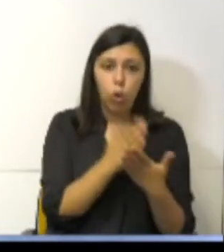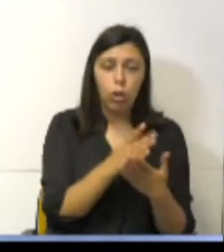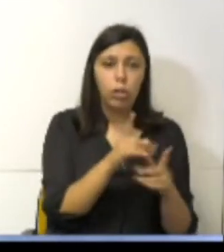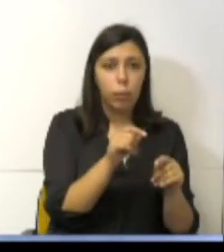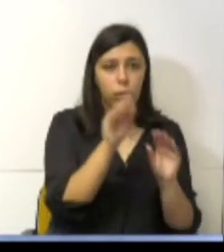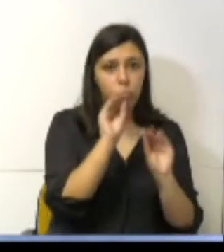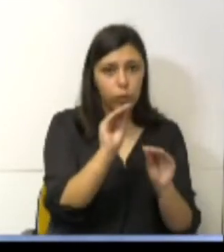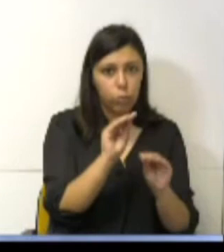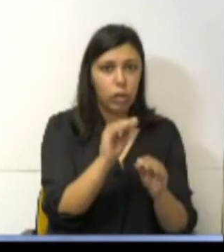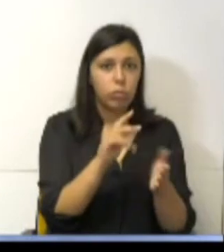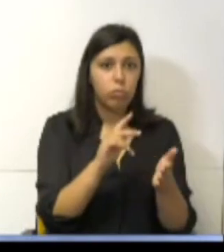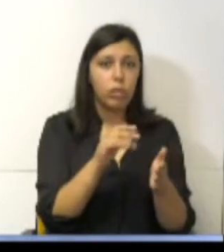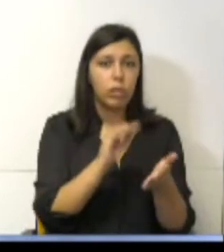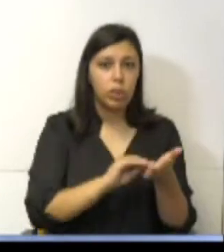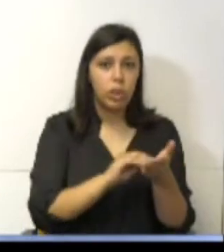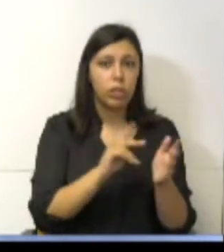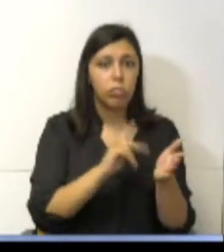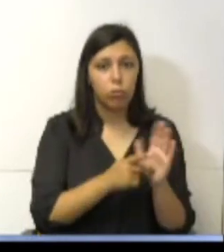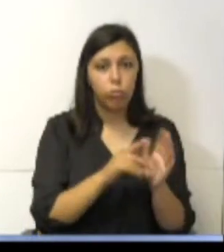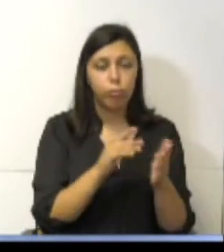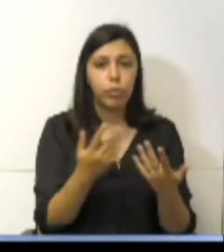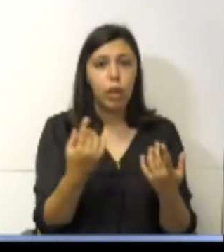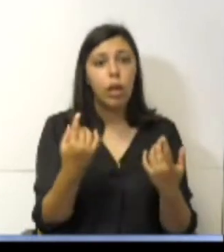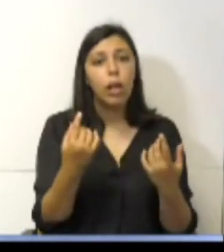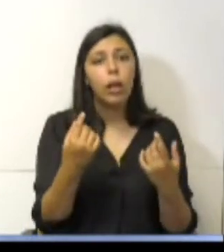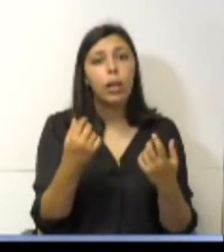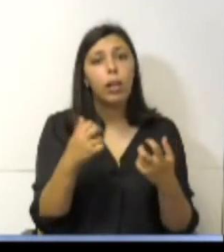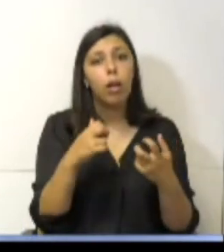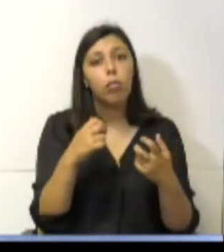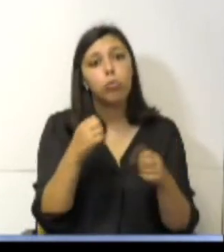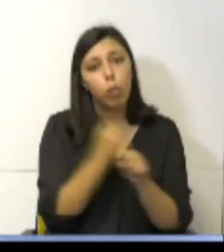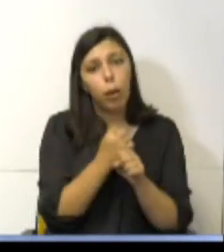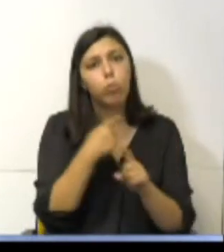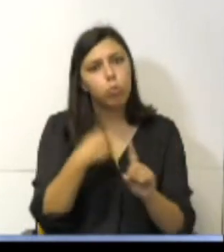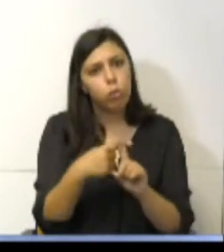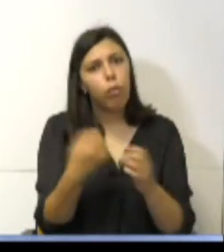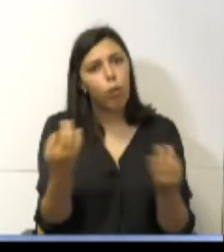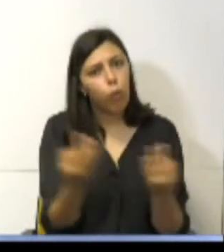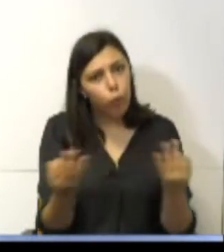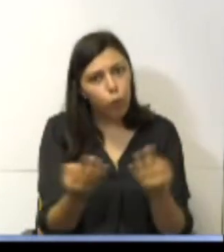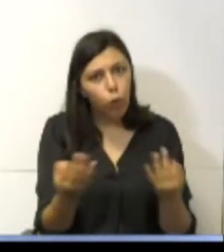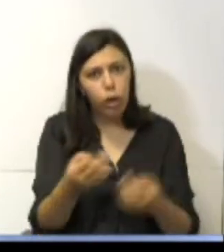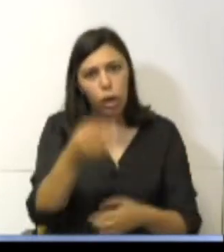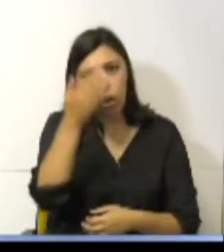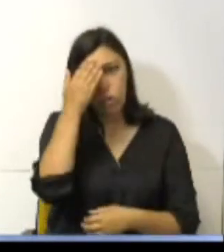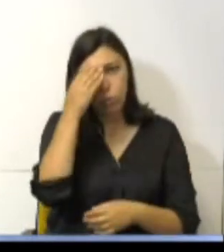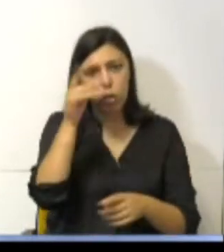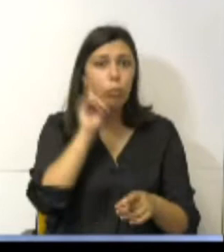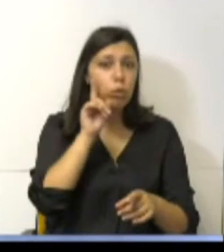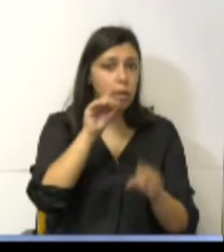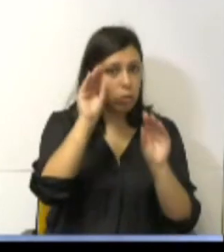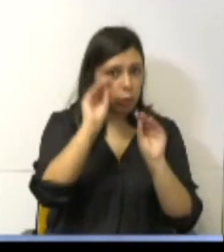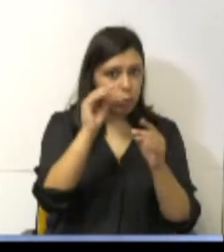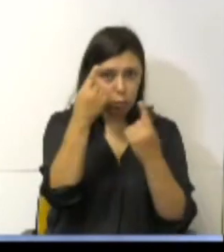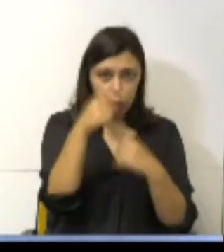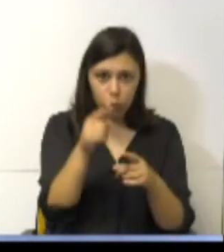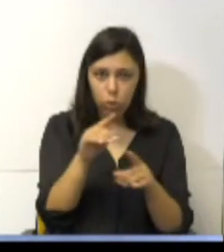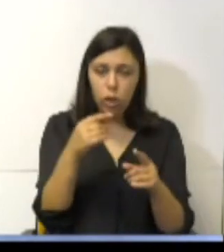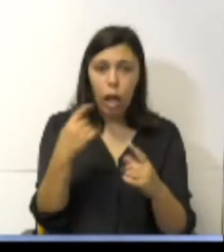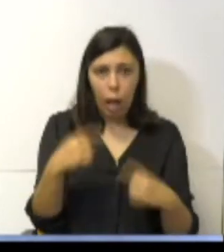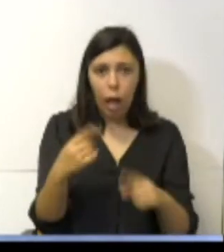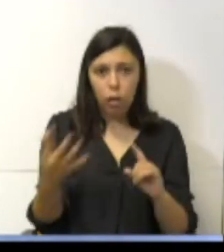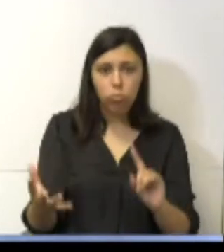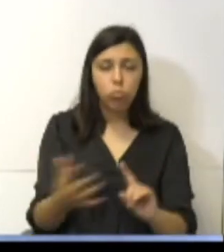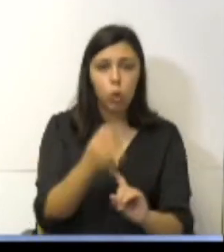de formação da Secretaria Regional de Educação, que também tem feito um trabalho bastante positivo, consideramos que, pela importância que a formação de professores assume no sucesso desta